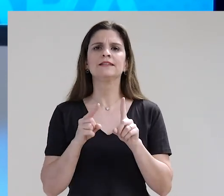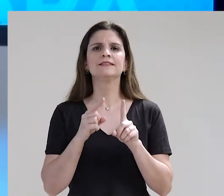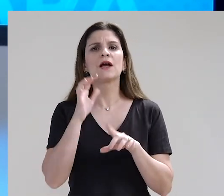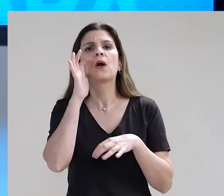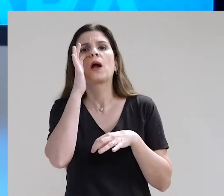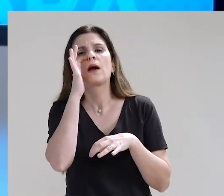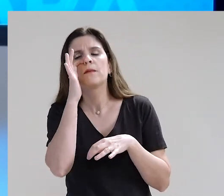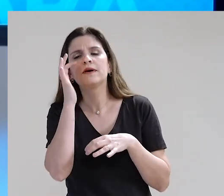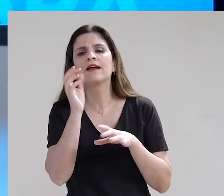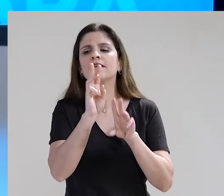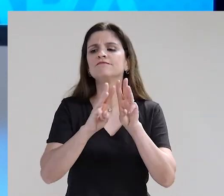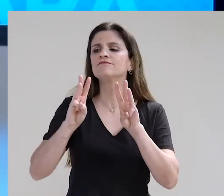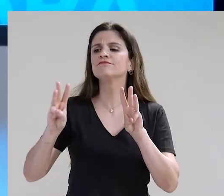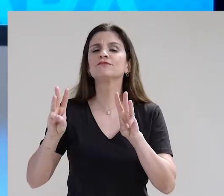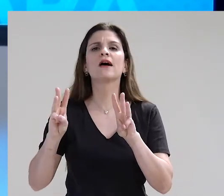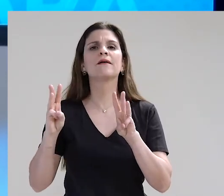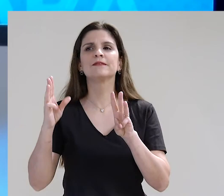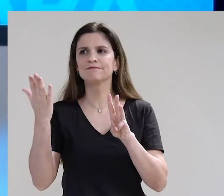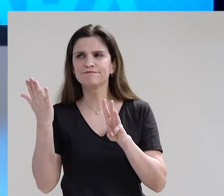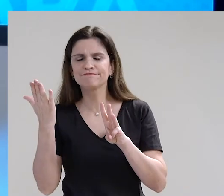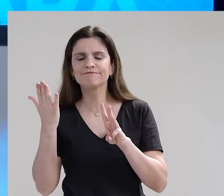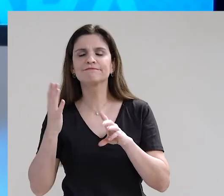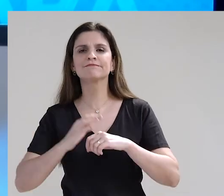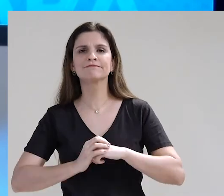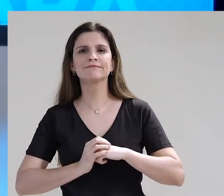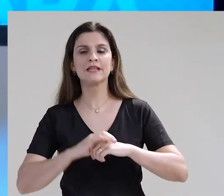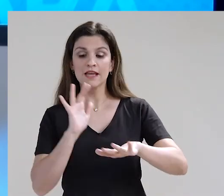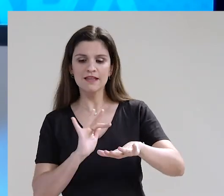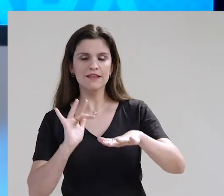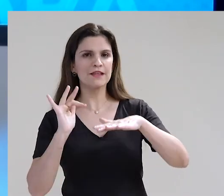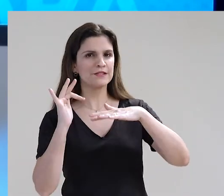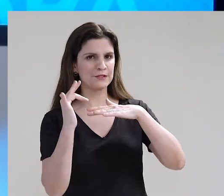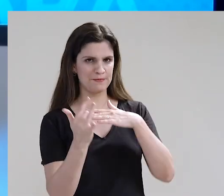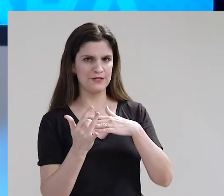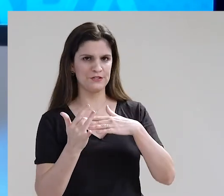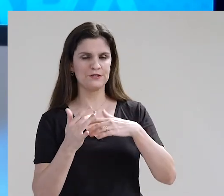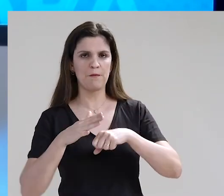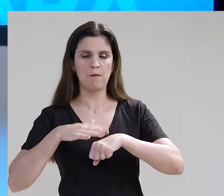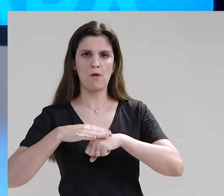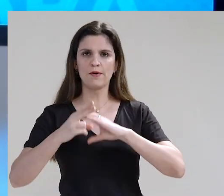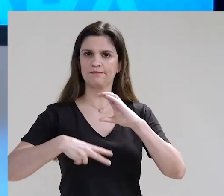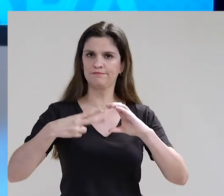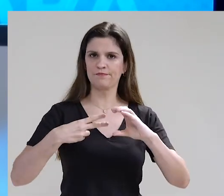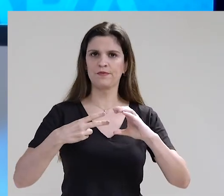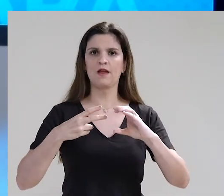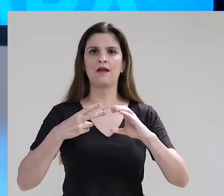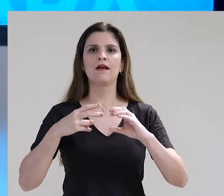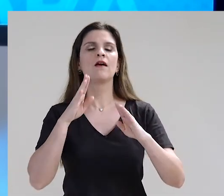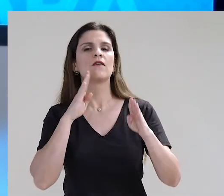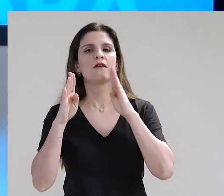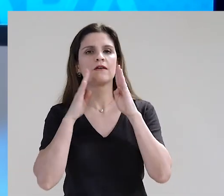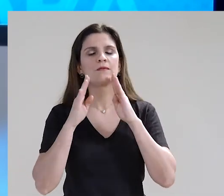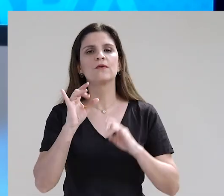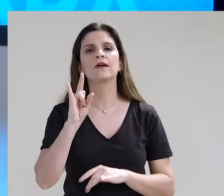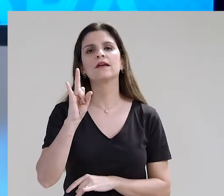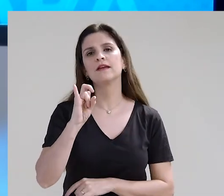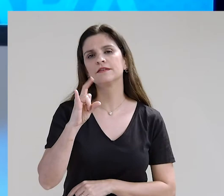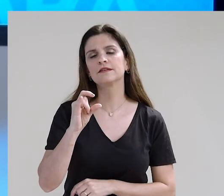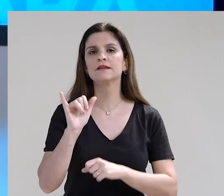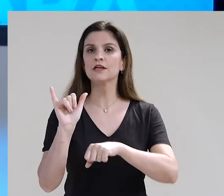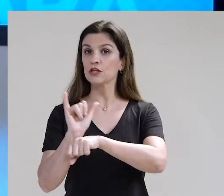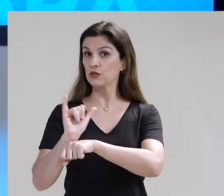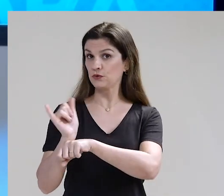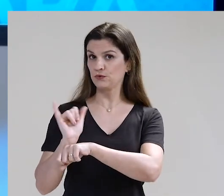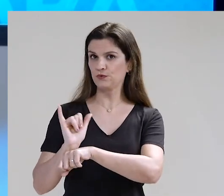acompanhar no site da câmara.ms.gov.br e pelas nossas redes sociais, como Facebook,